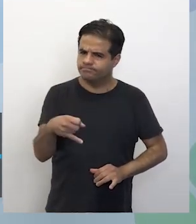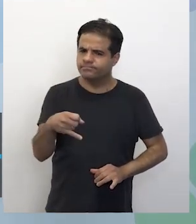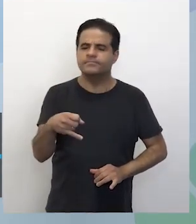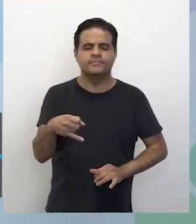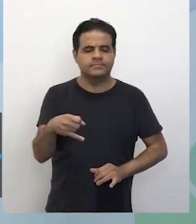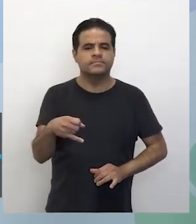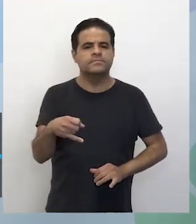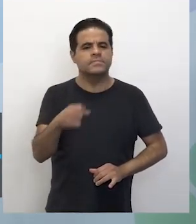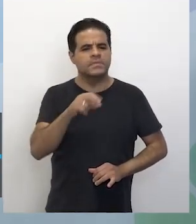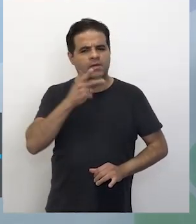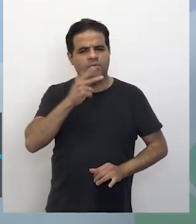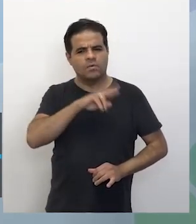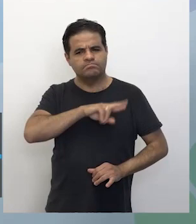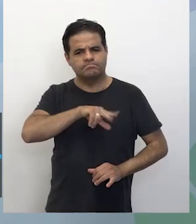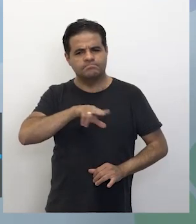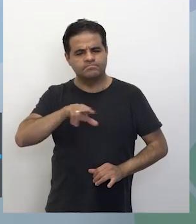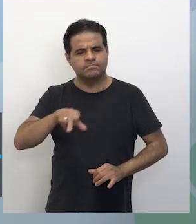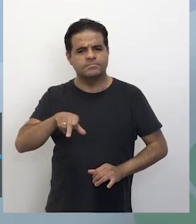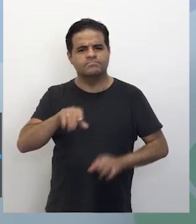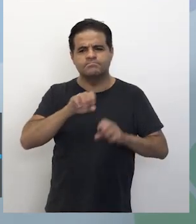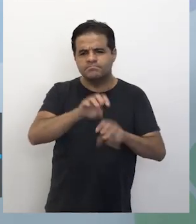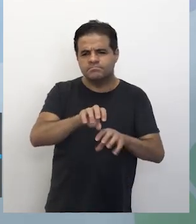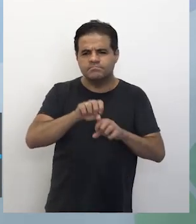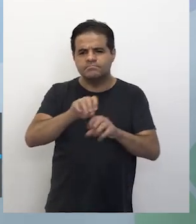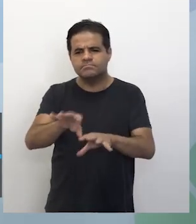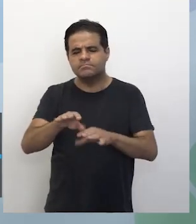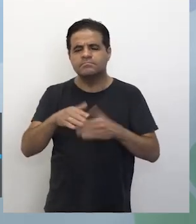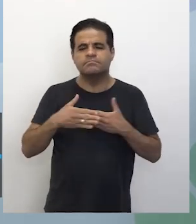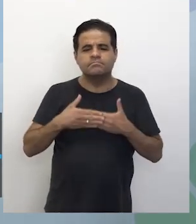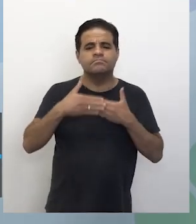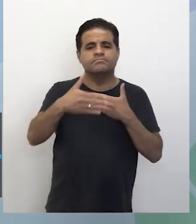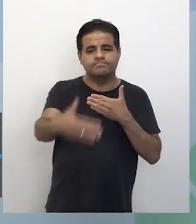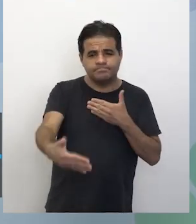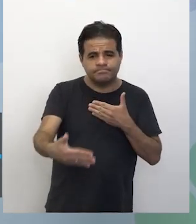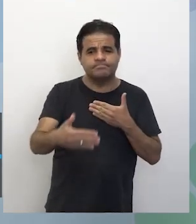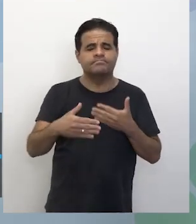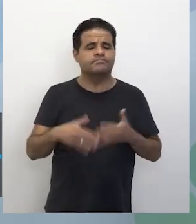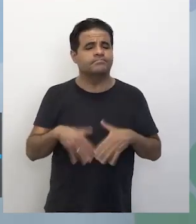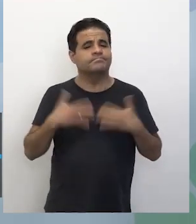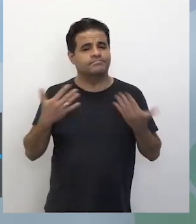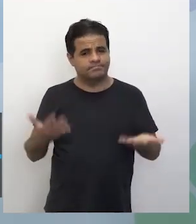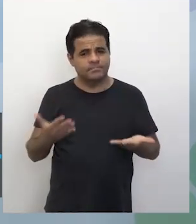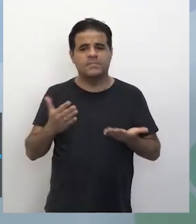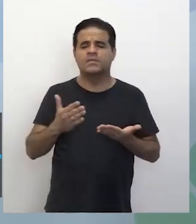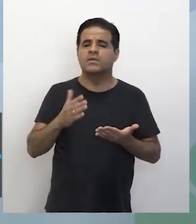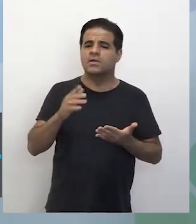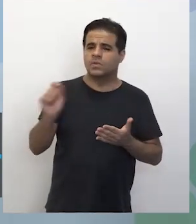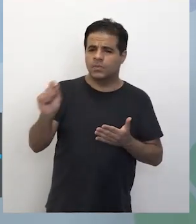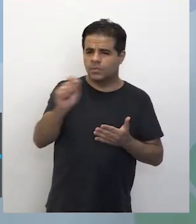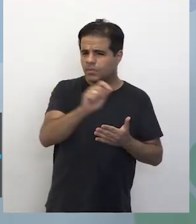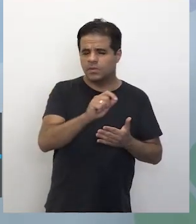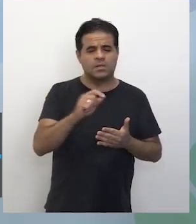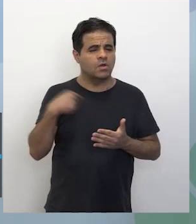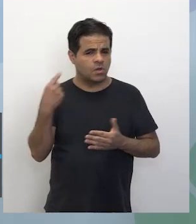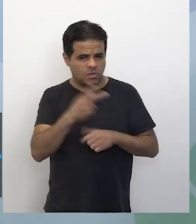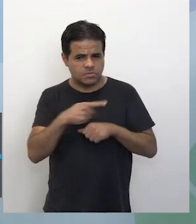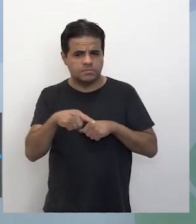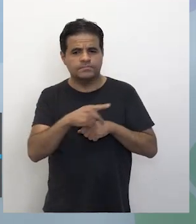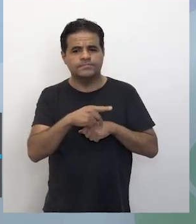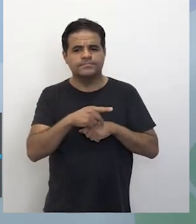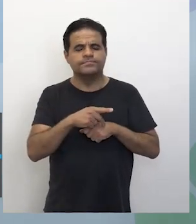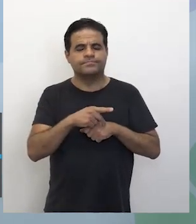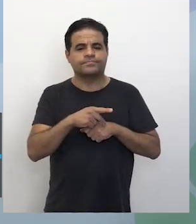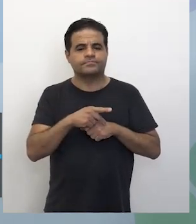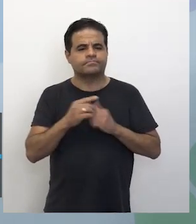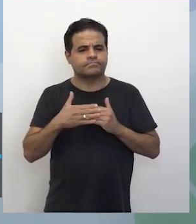Aí eles colocaram, diversamente nos ensina muito, nos faz entender melhor o outro, que alguns professores falaram, não, porque o nosso país é rico na